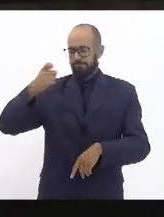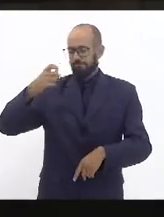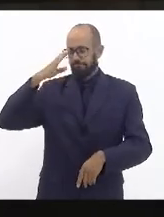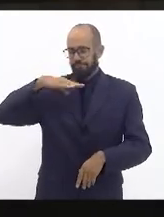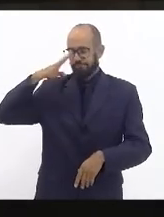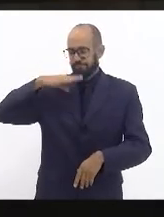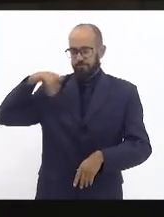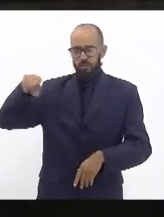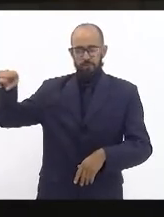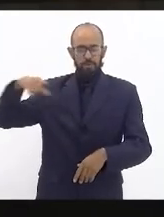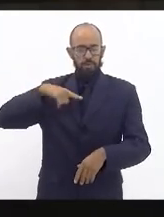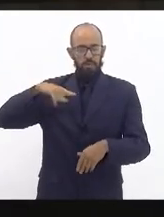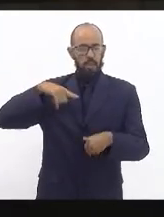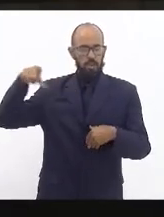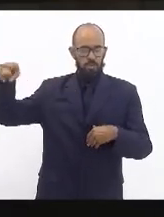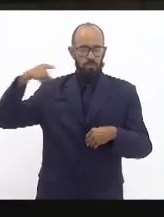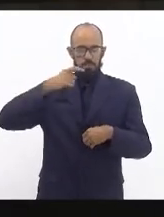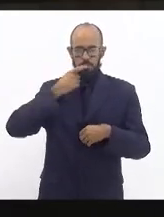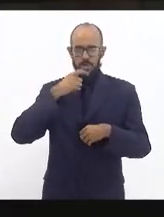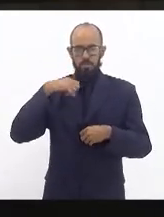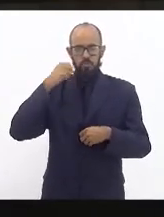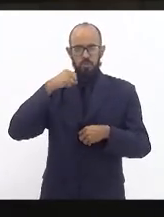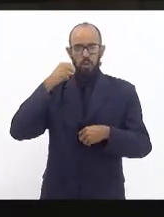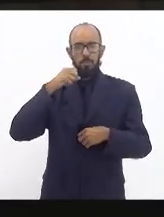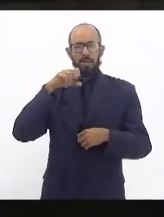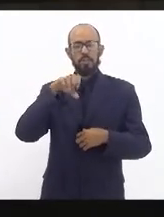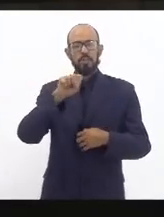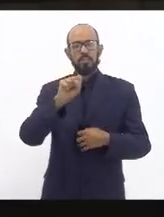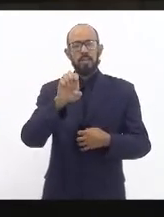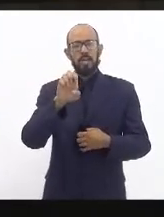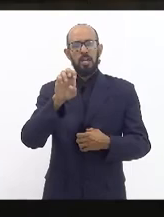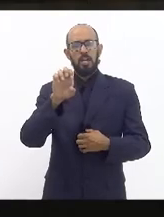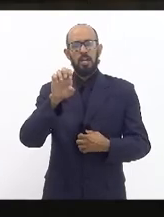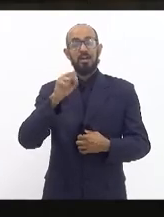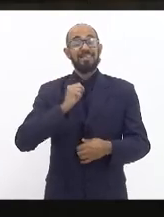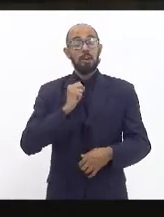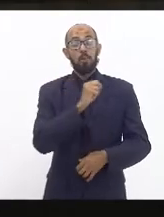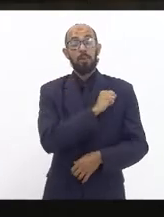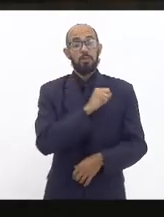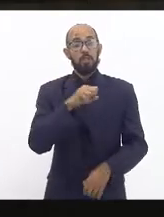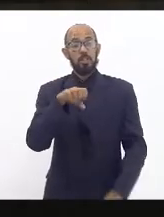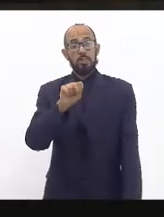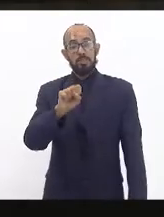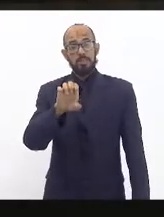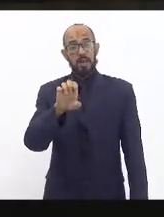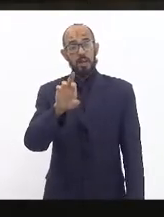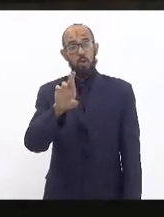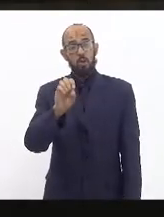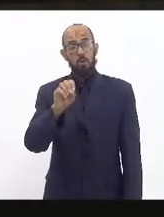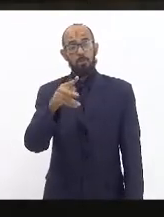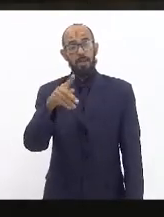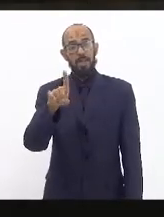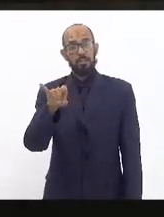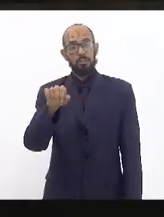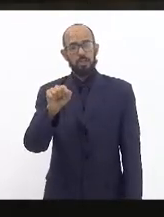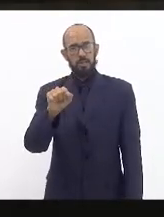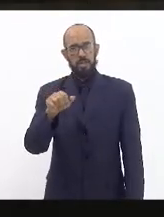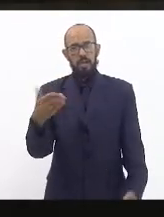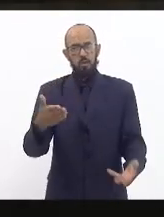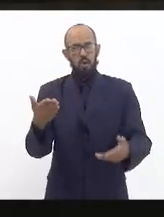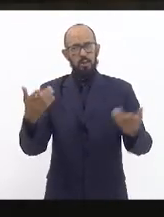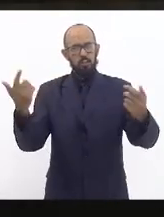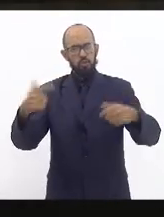mas nós conseguimos impedir em Paciência foi uma luta árdua mas nós saímos vencedores agora mais uma vez lembram da Zona Oeste sabe para que?